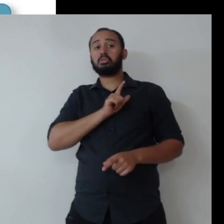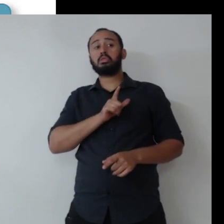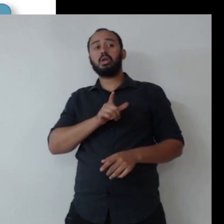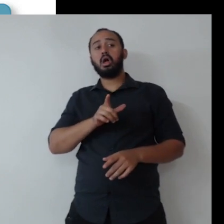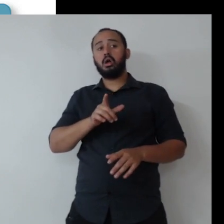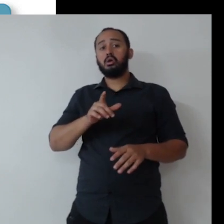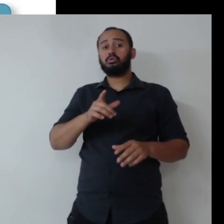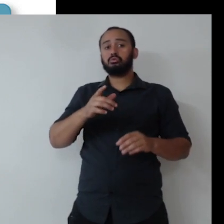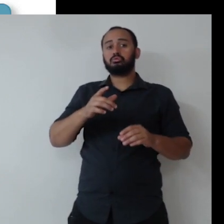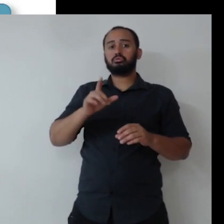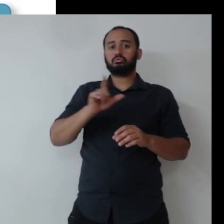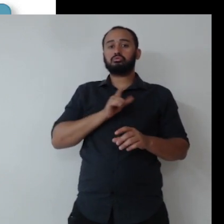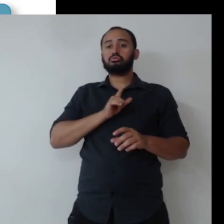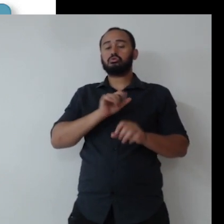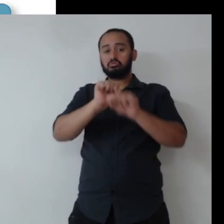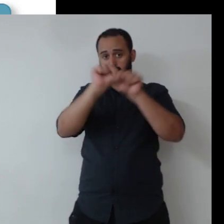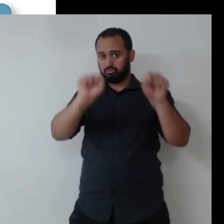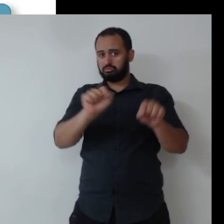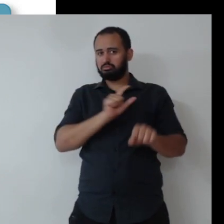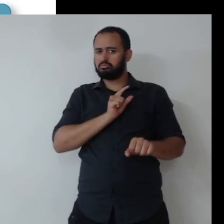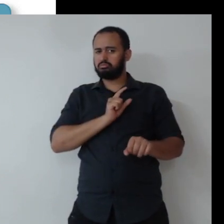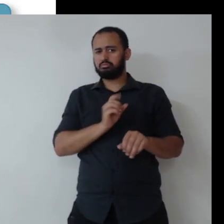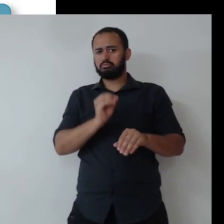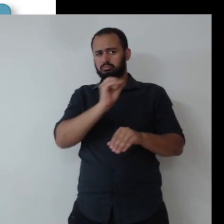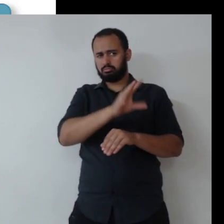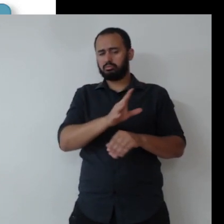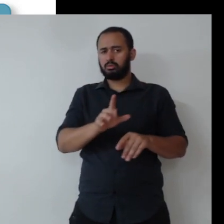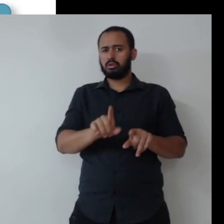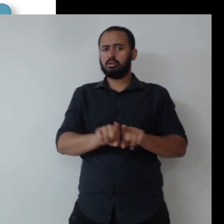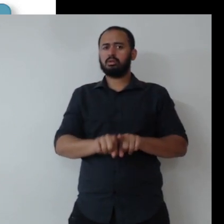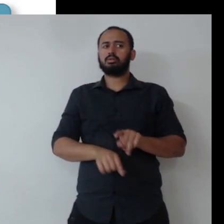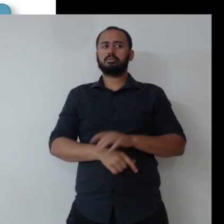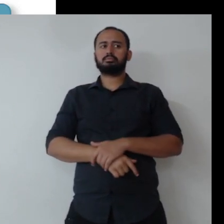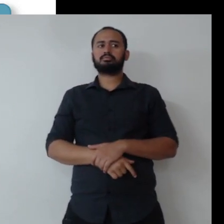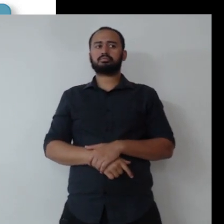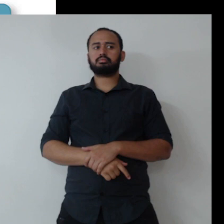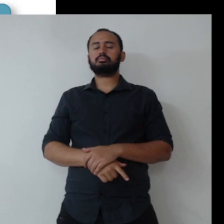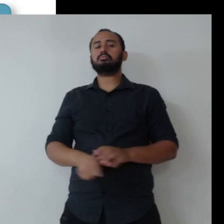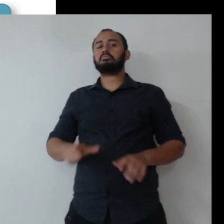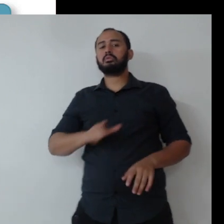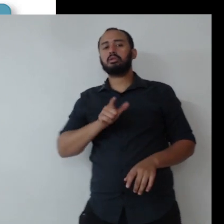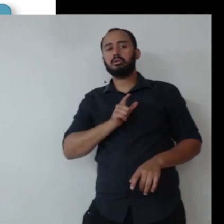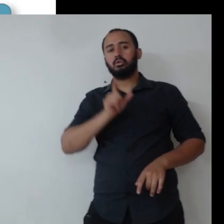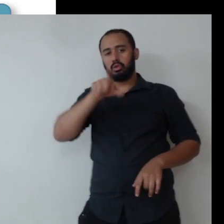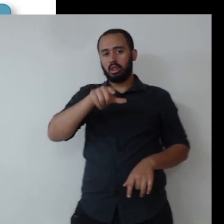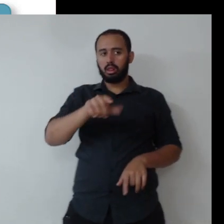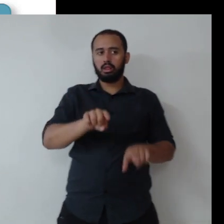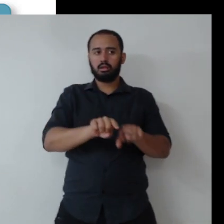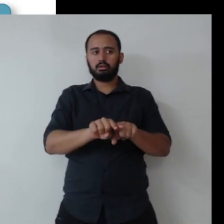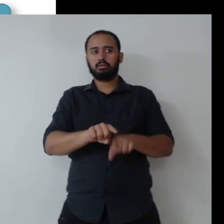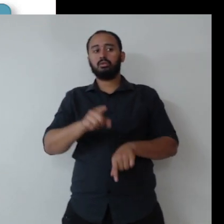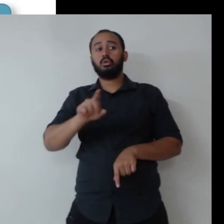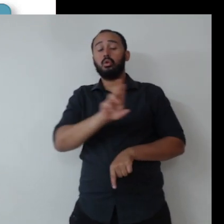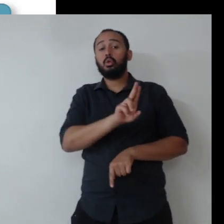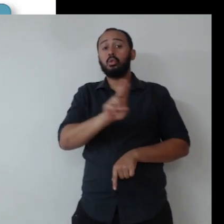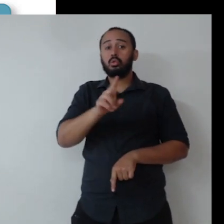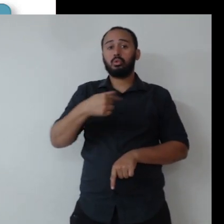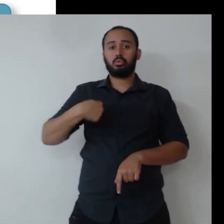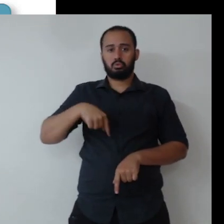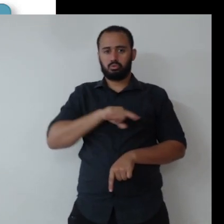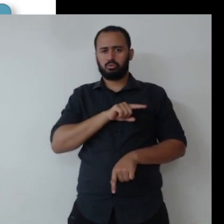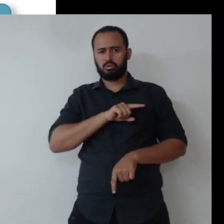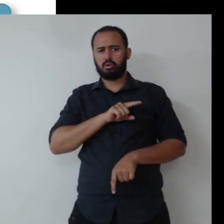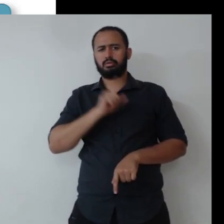na página também, quando fala de governança e responsabilidade socioambiental, está lá a resolução, e o nome da nossa